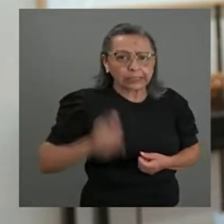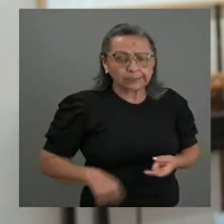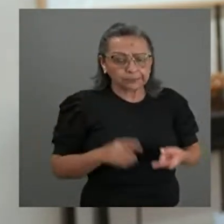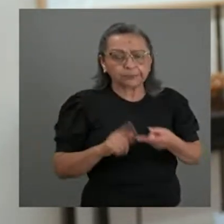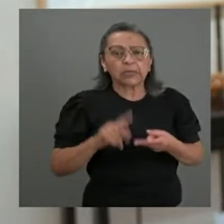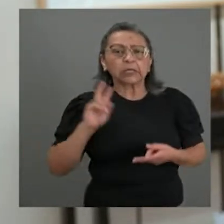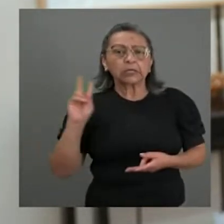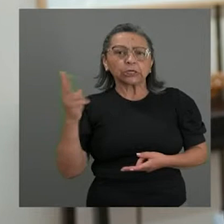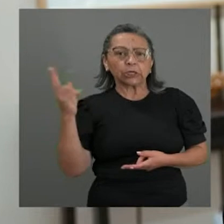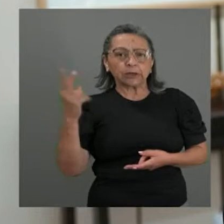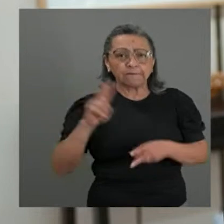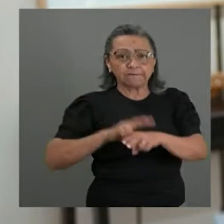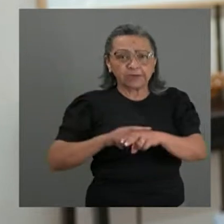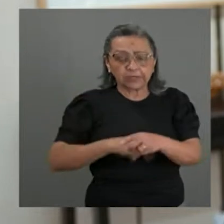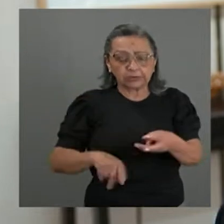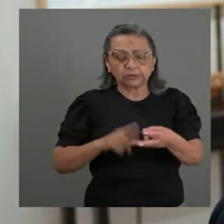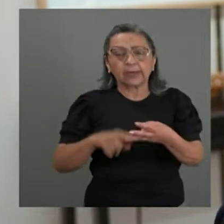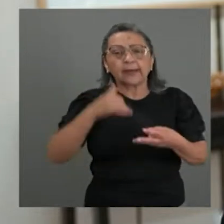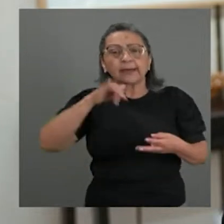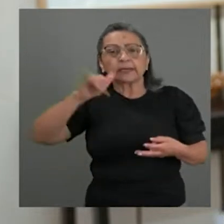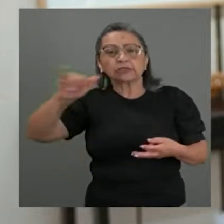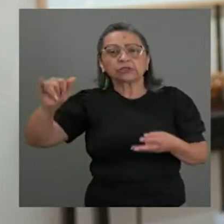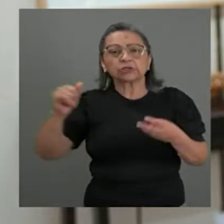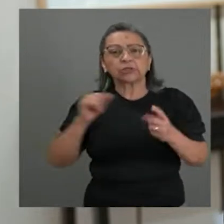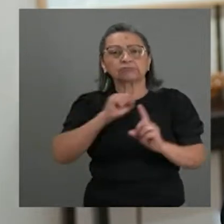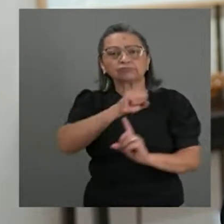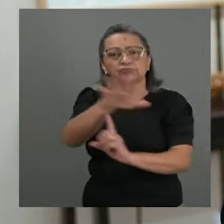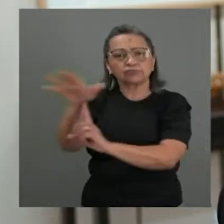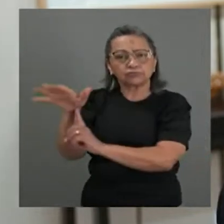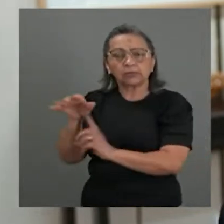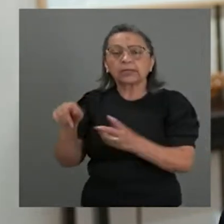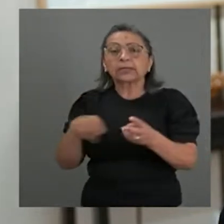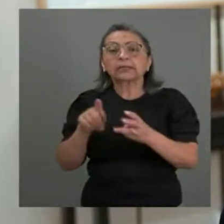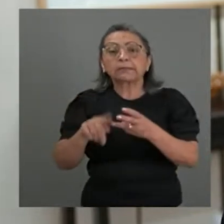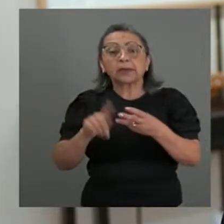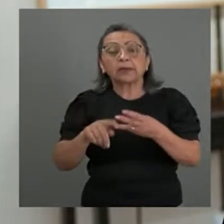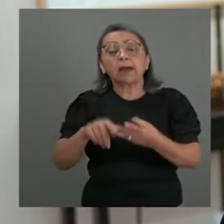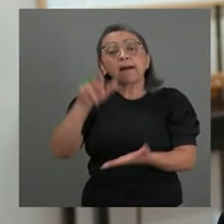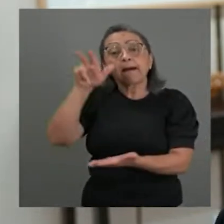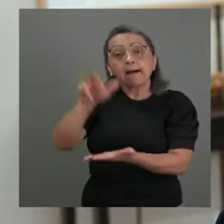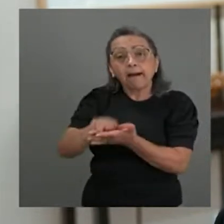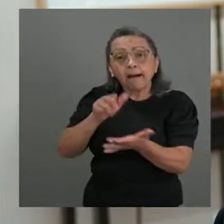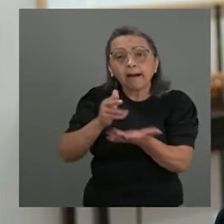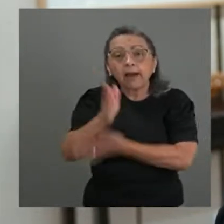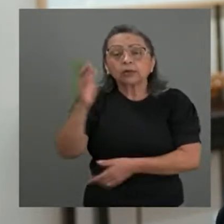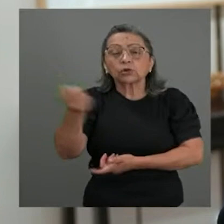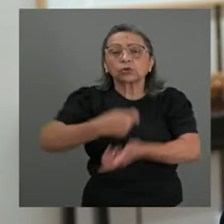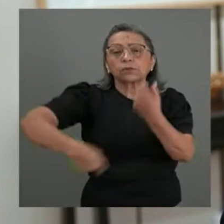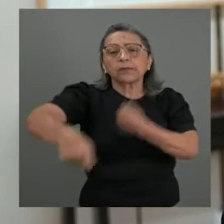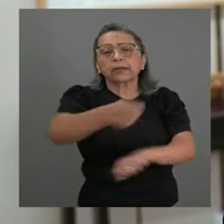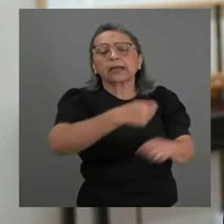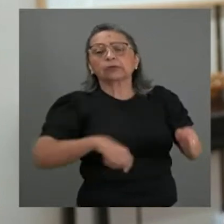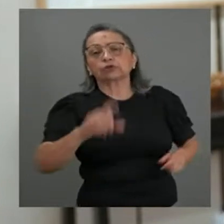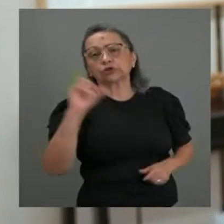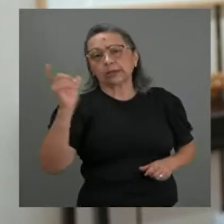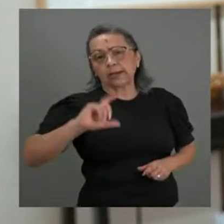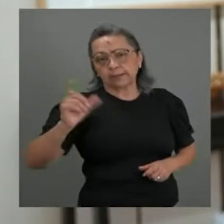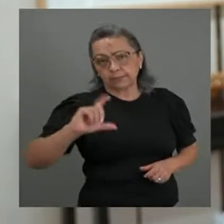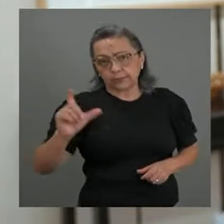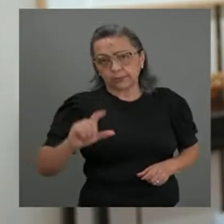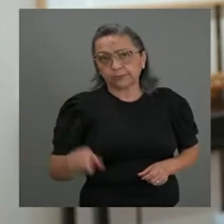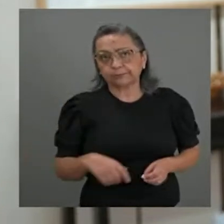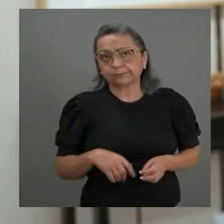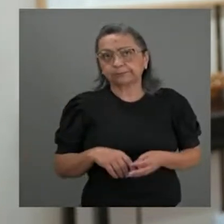hidrogênio verde, a energia eólica offshore e a regulamentação do mercado de crédito de carbono.